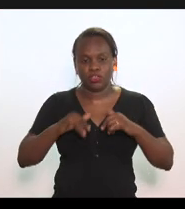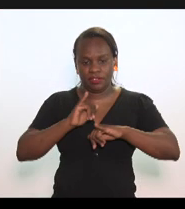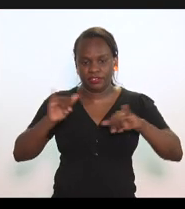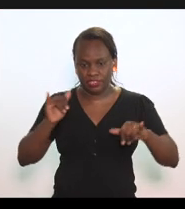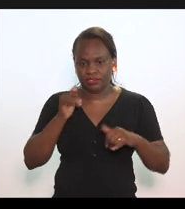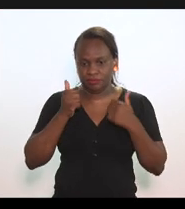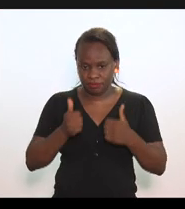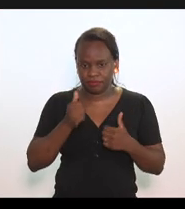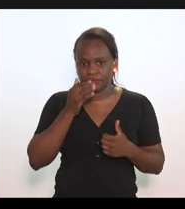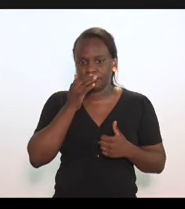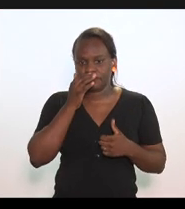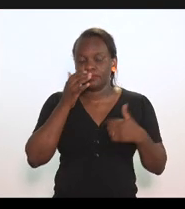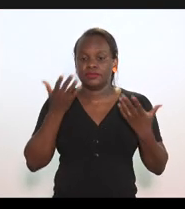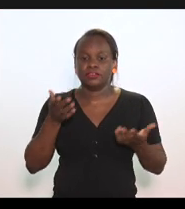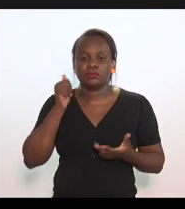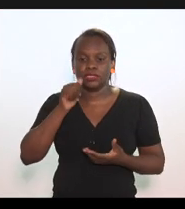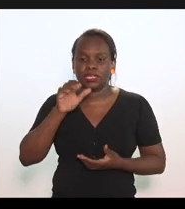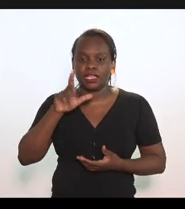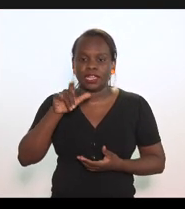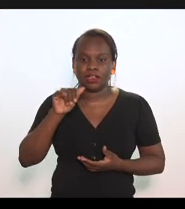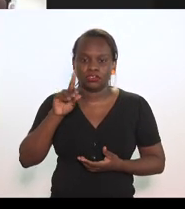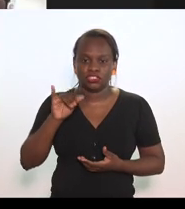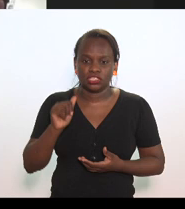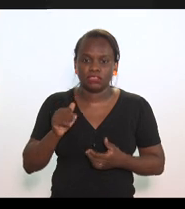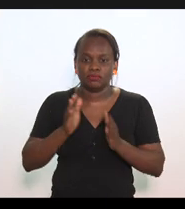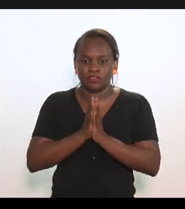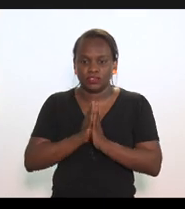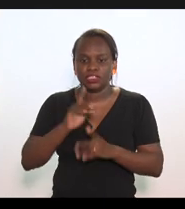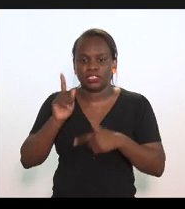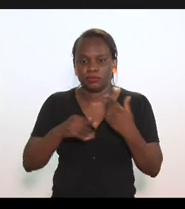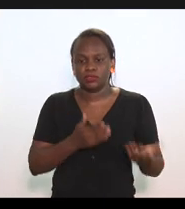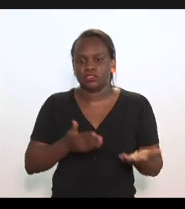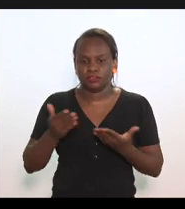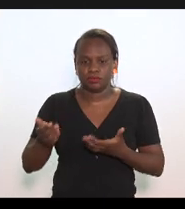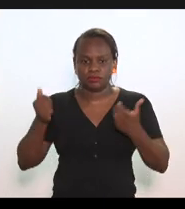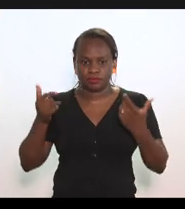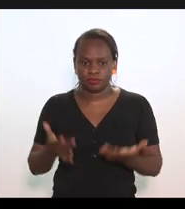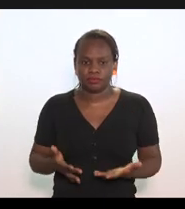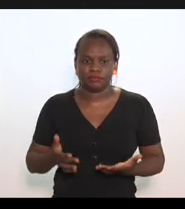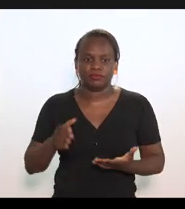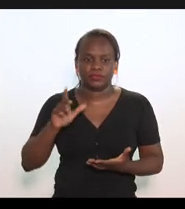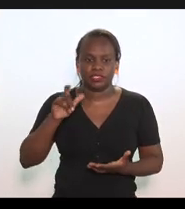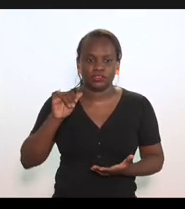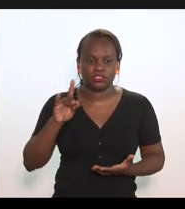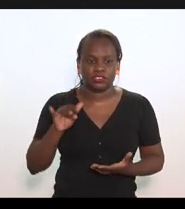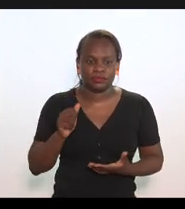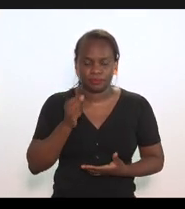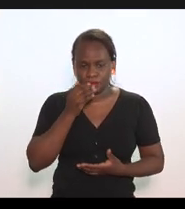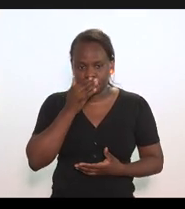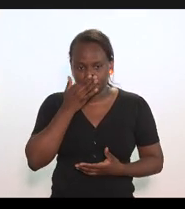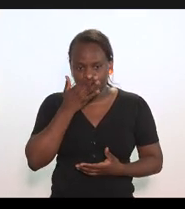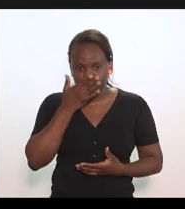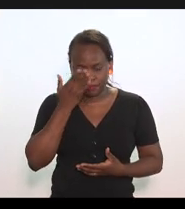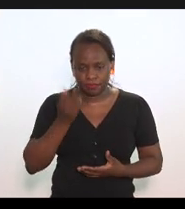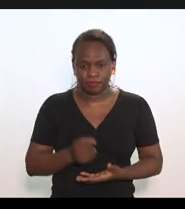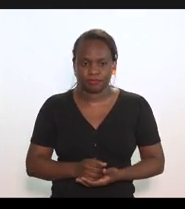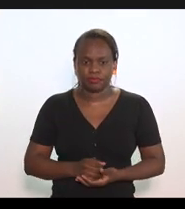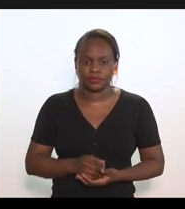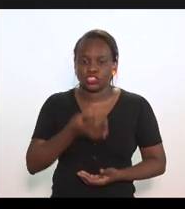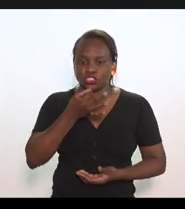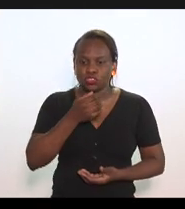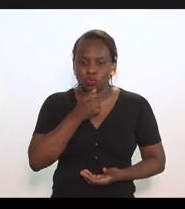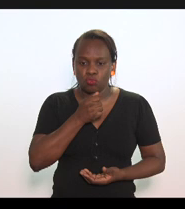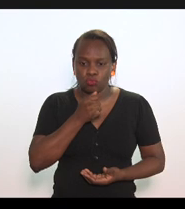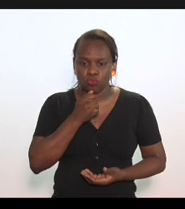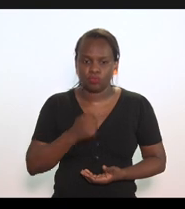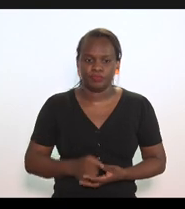tá bom doutora Cláudia por favor para depois eu franquear a palavra doutora Cláudia tá sem som